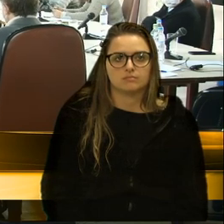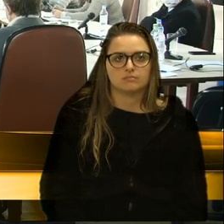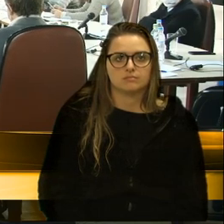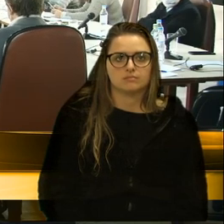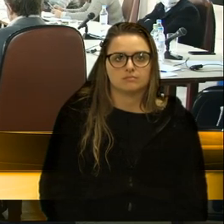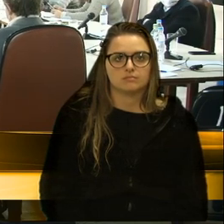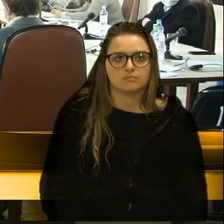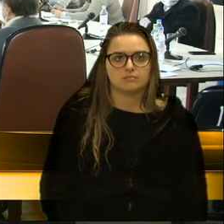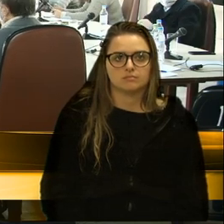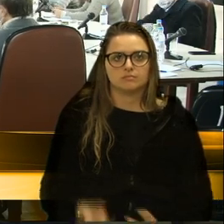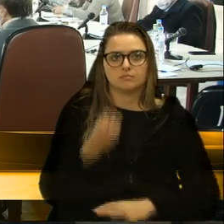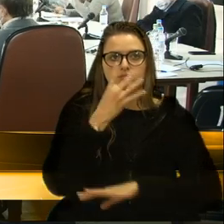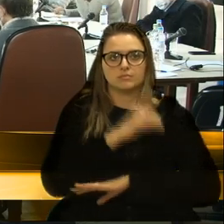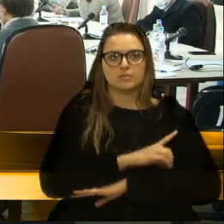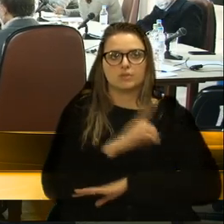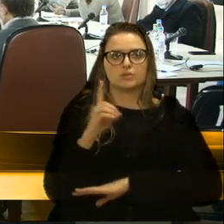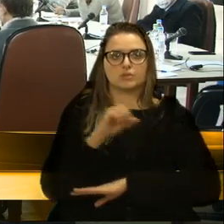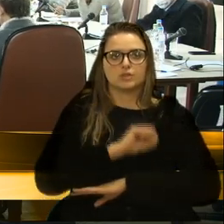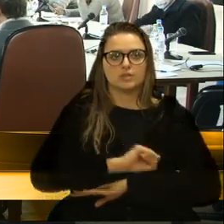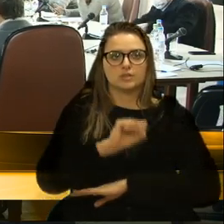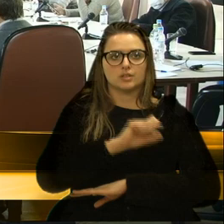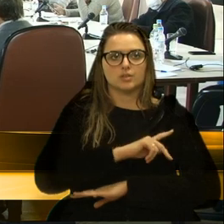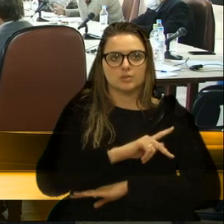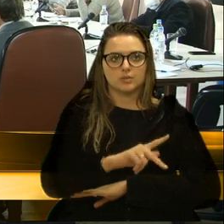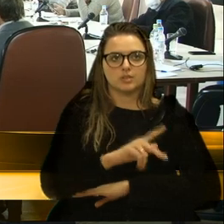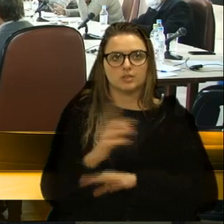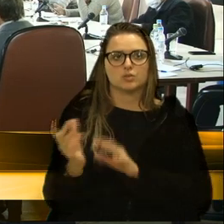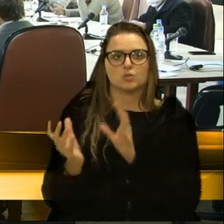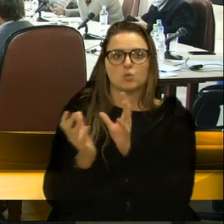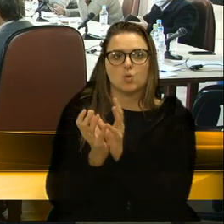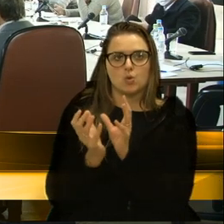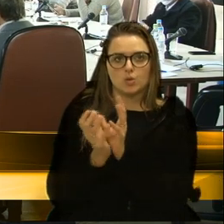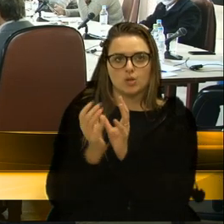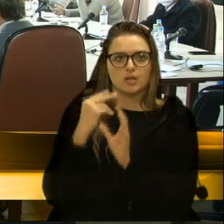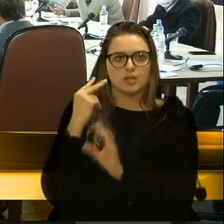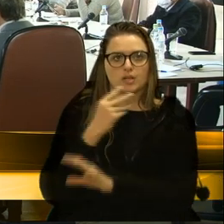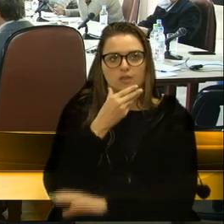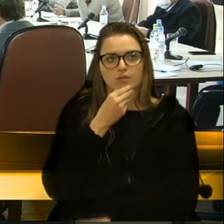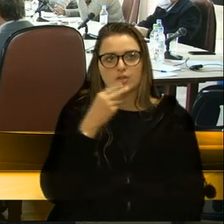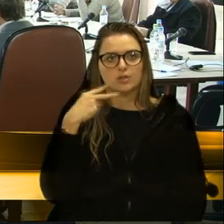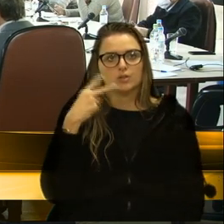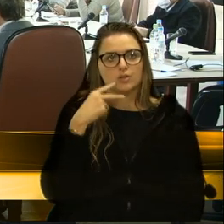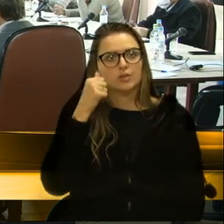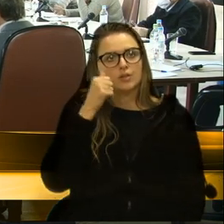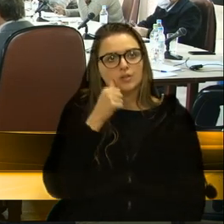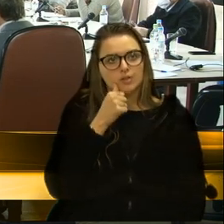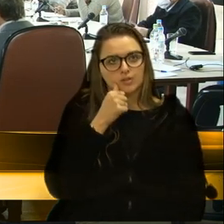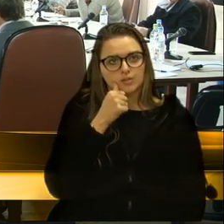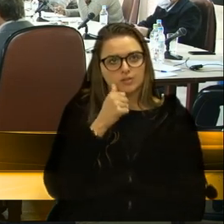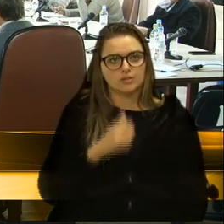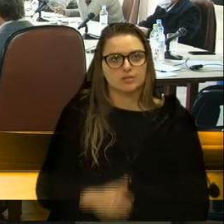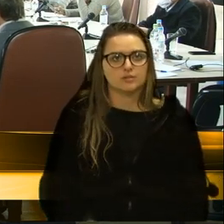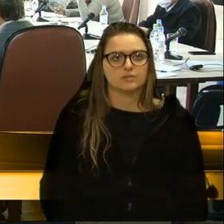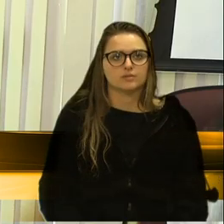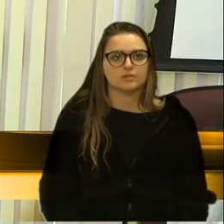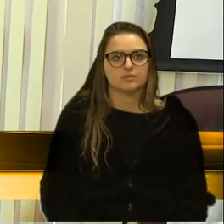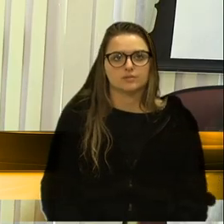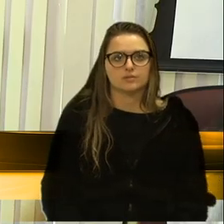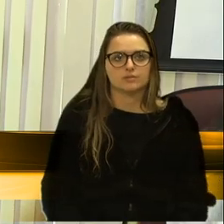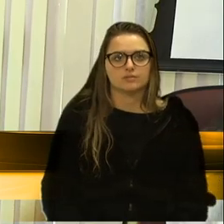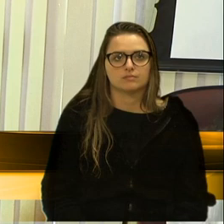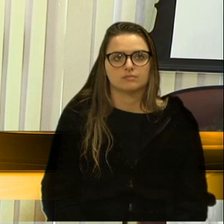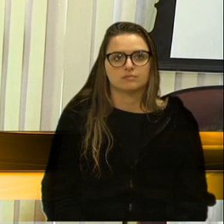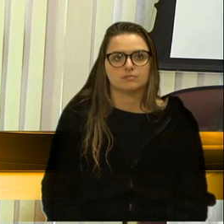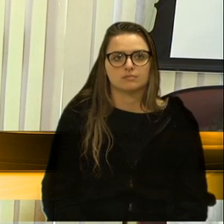Bom dia, senhor presidente, colegas, vereadores e vereadoras. Eu,